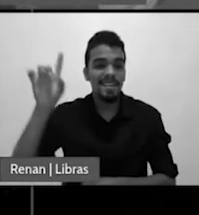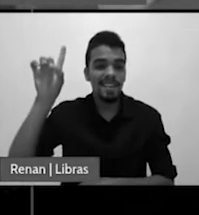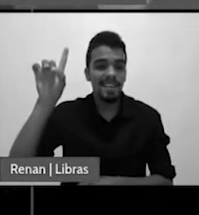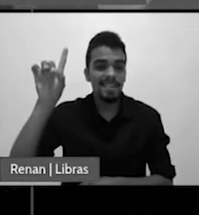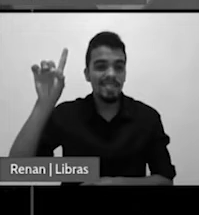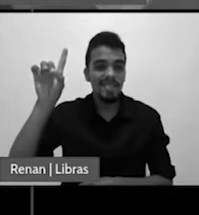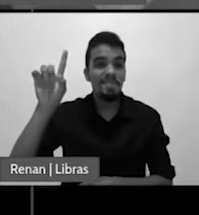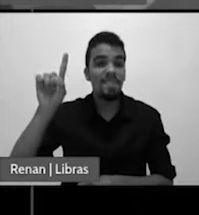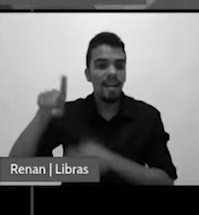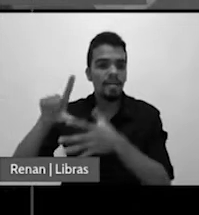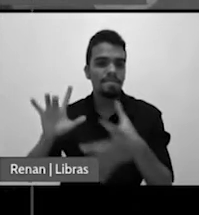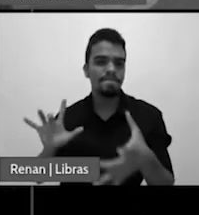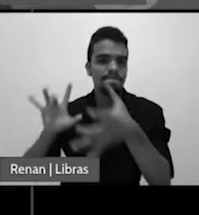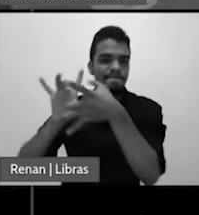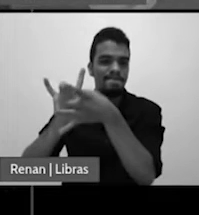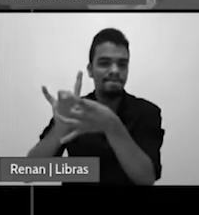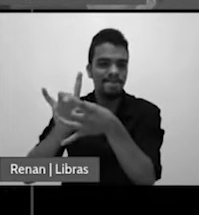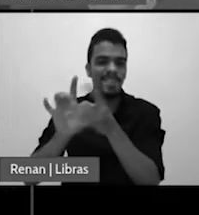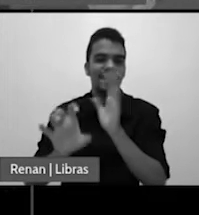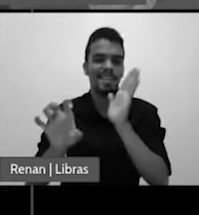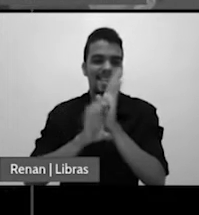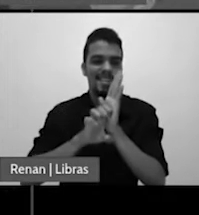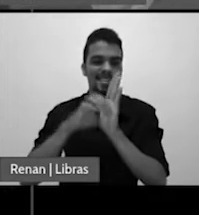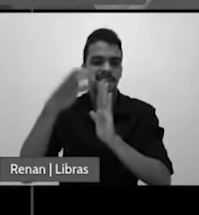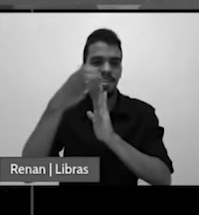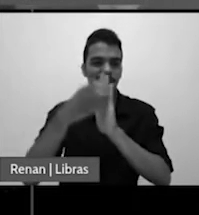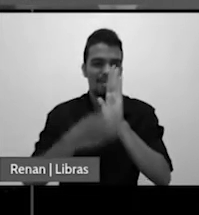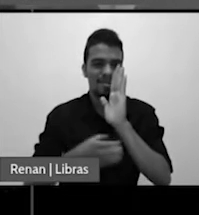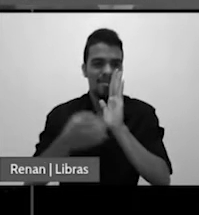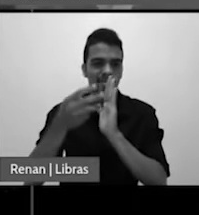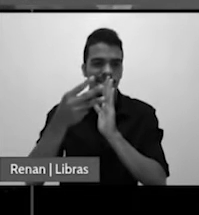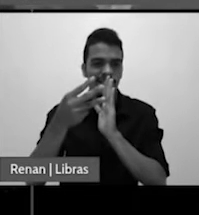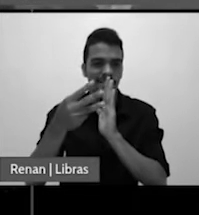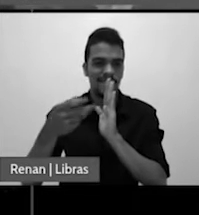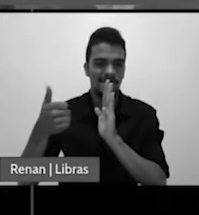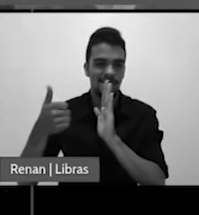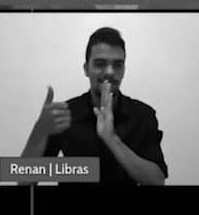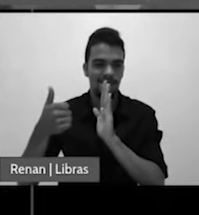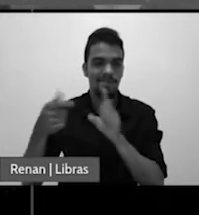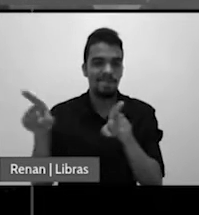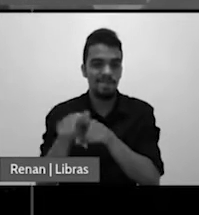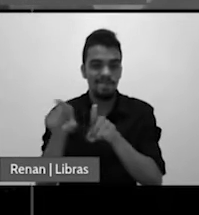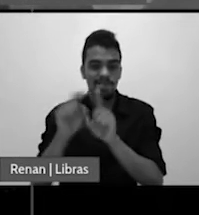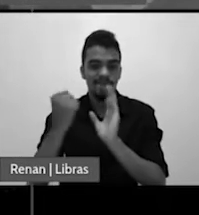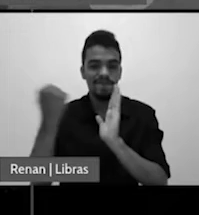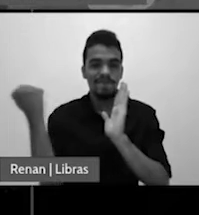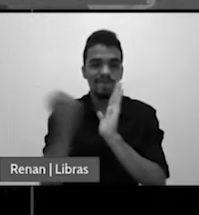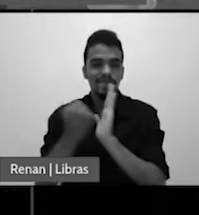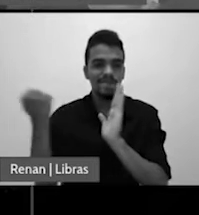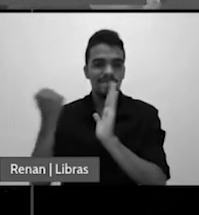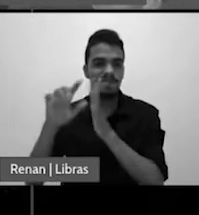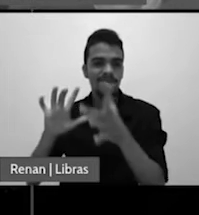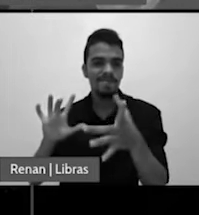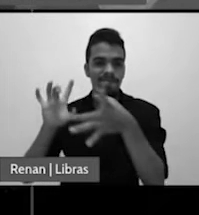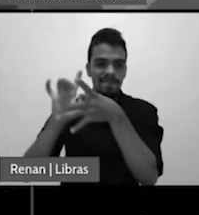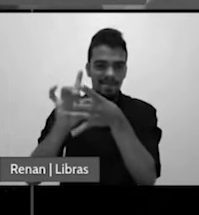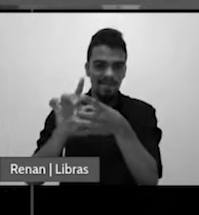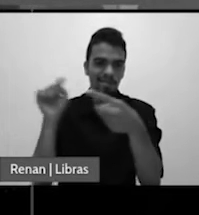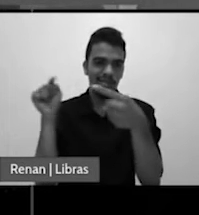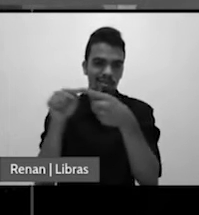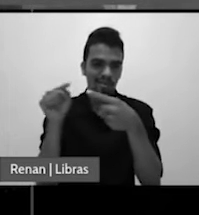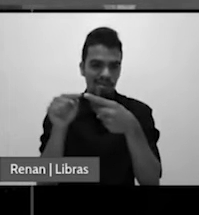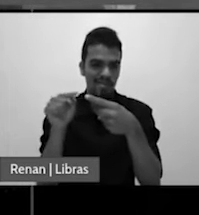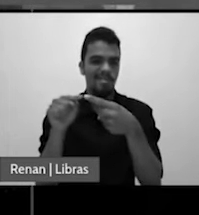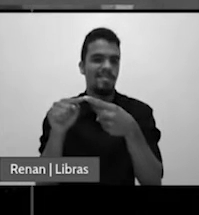aliança de Êxodo, capítulo 31. E é o sinal da aliança, conforme Êxodo, capítulo 20, o quarto